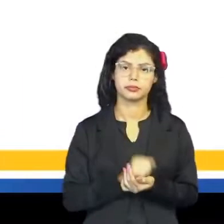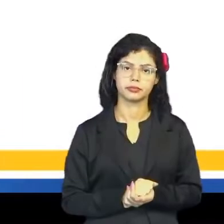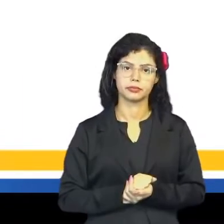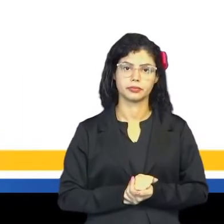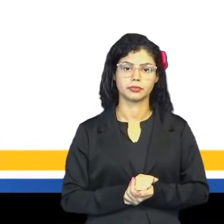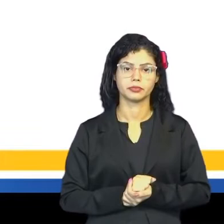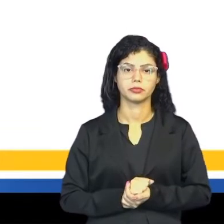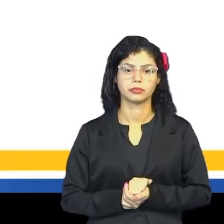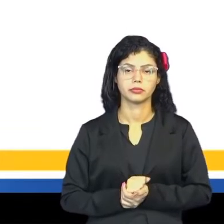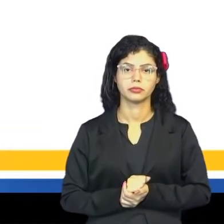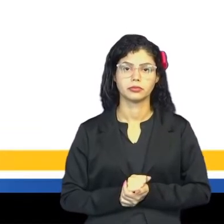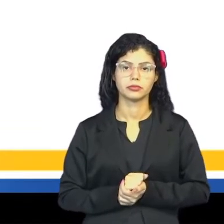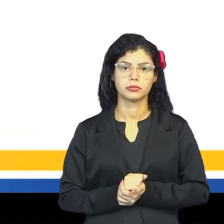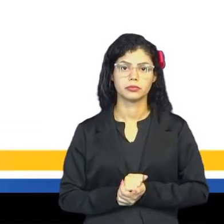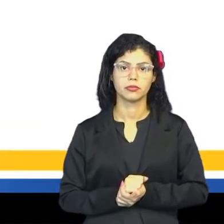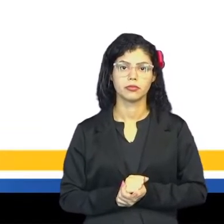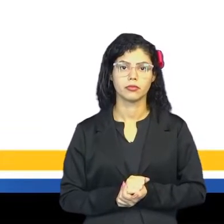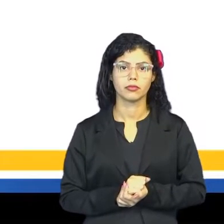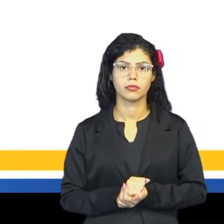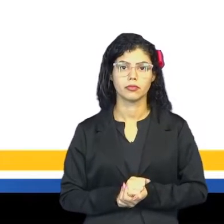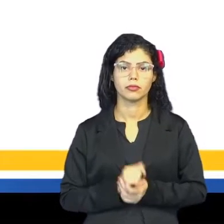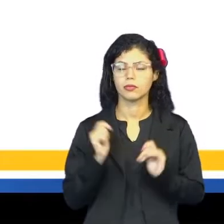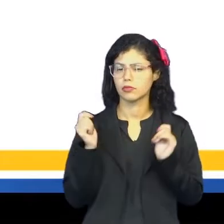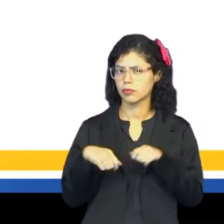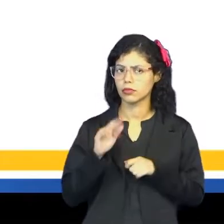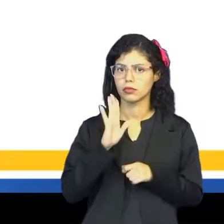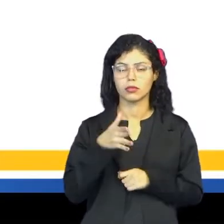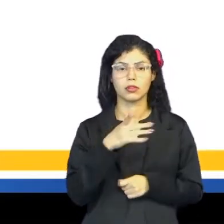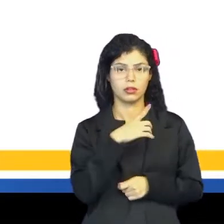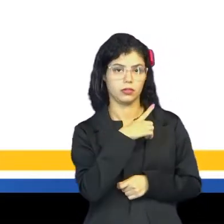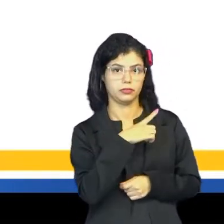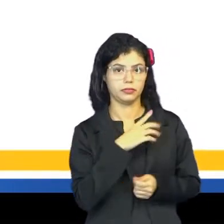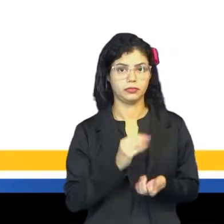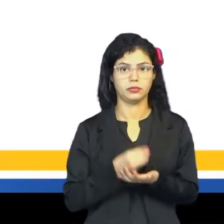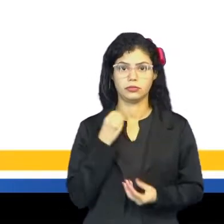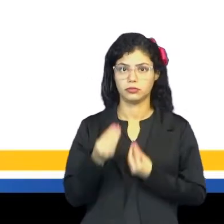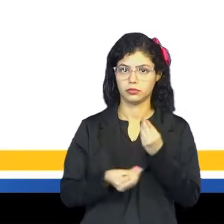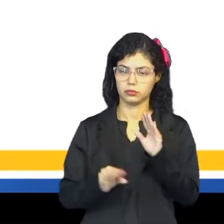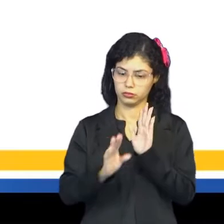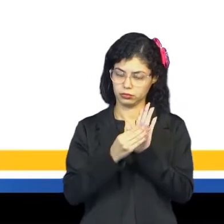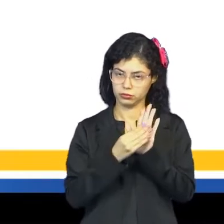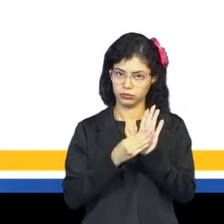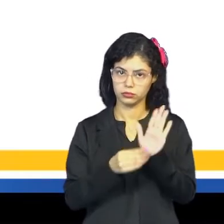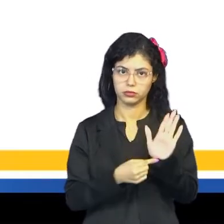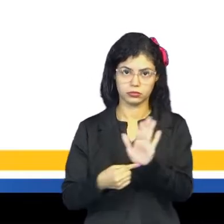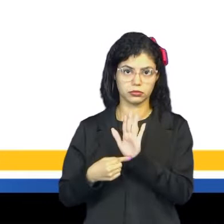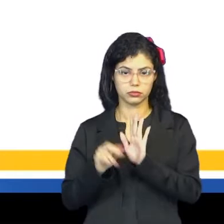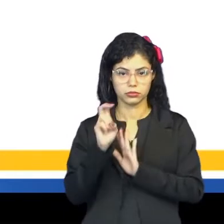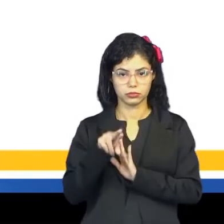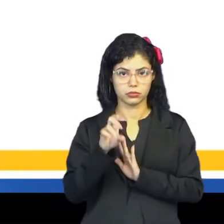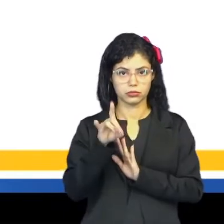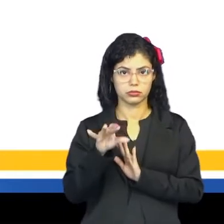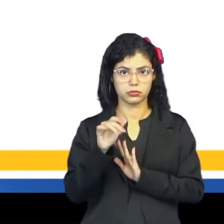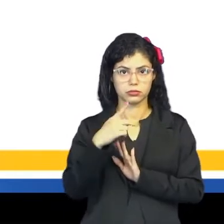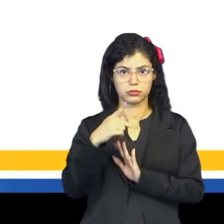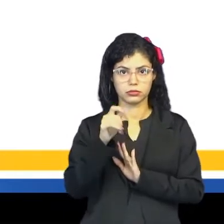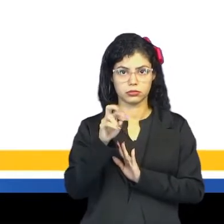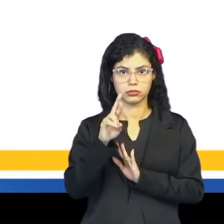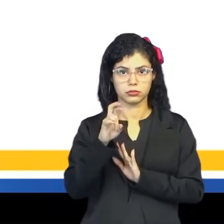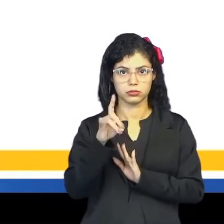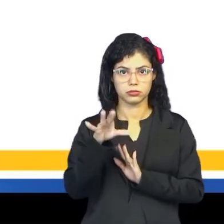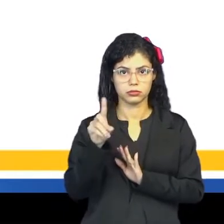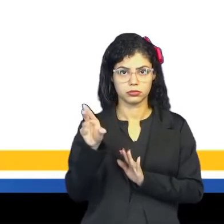continuando. Pois já contém como referência a unidade padrão. O